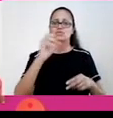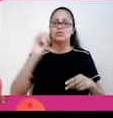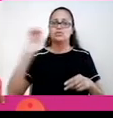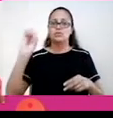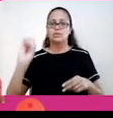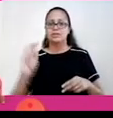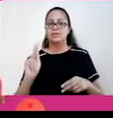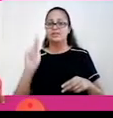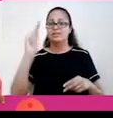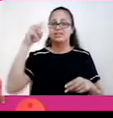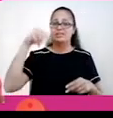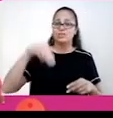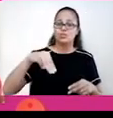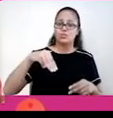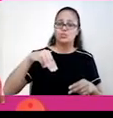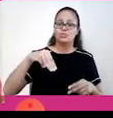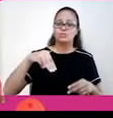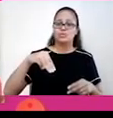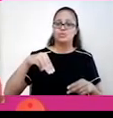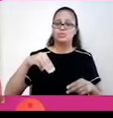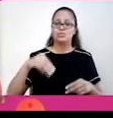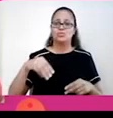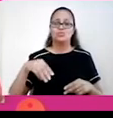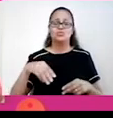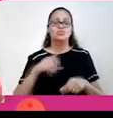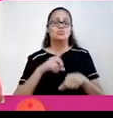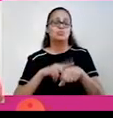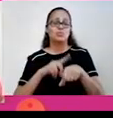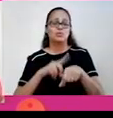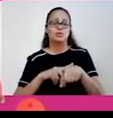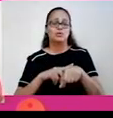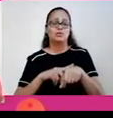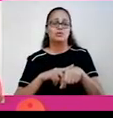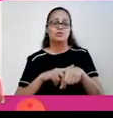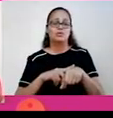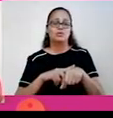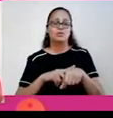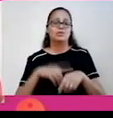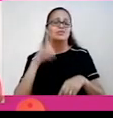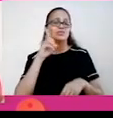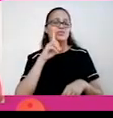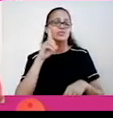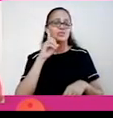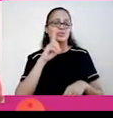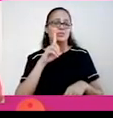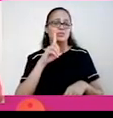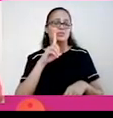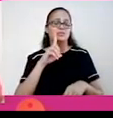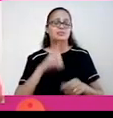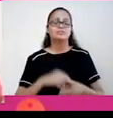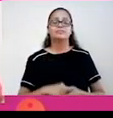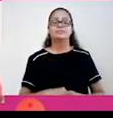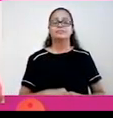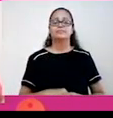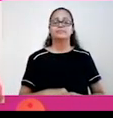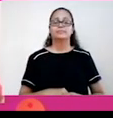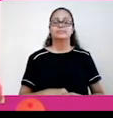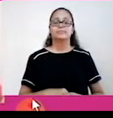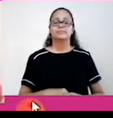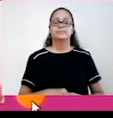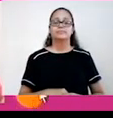km por hora, então passou da categoria 5, em região oceânica. Atingiu a costa leste dos Estados Unidos, na cidade de Nova Orleans.